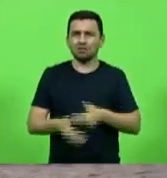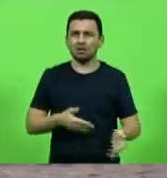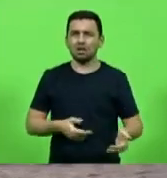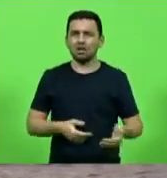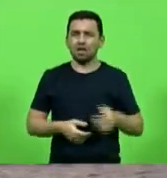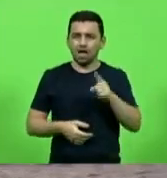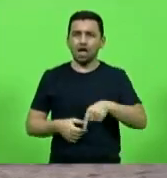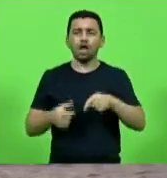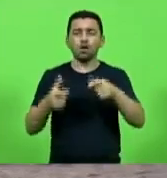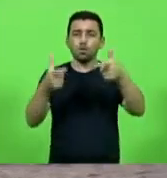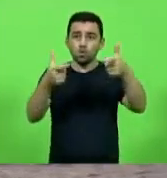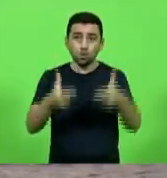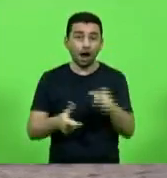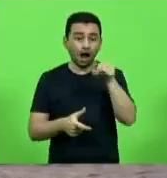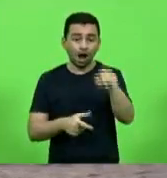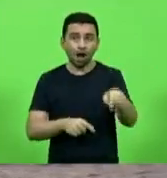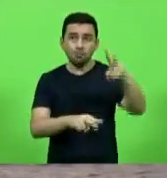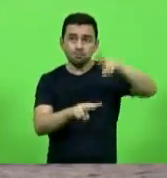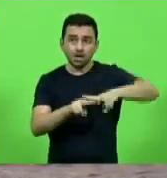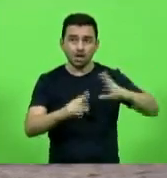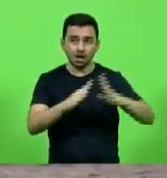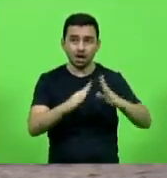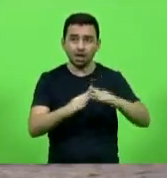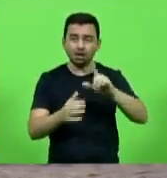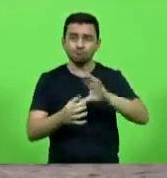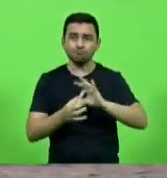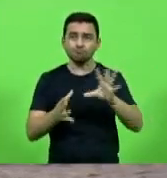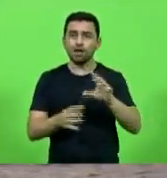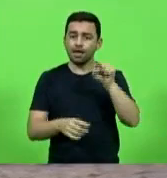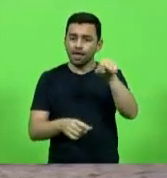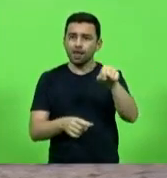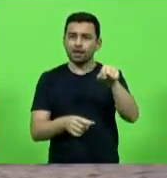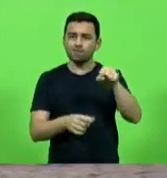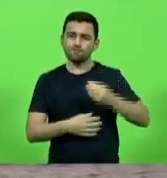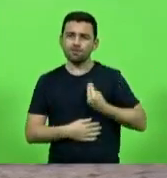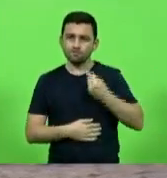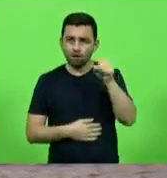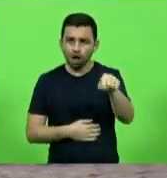democrático que tem. Só está lá quem fez coisa errada.